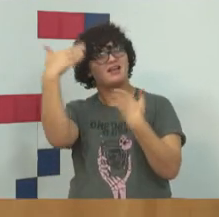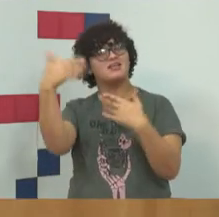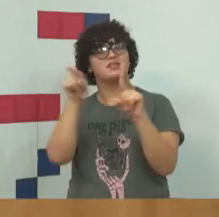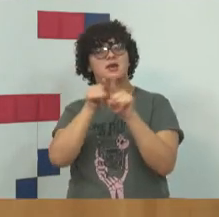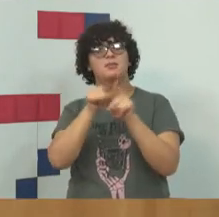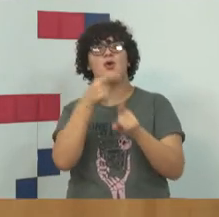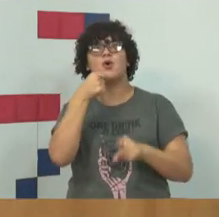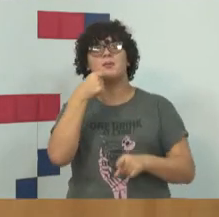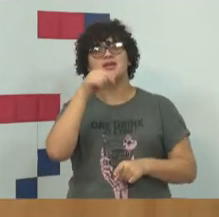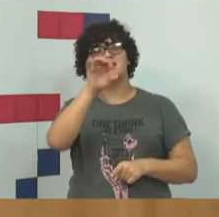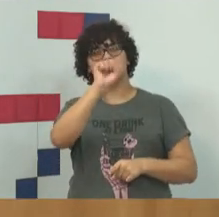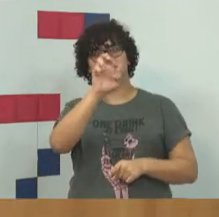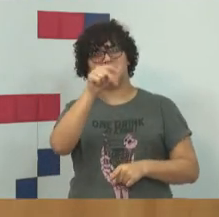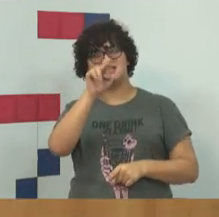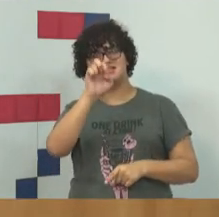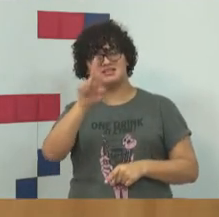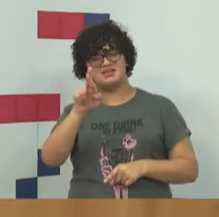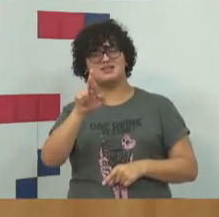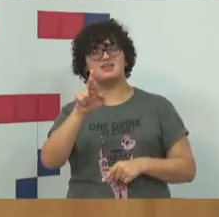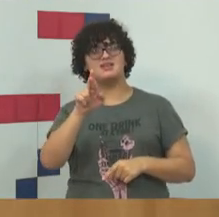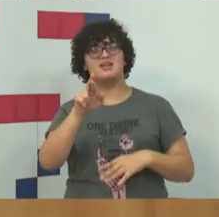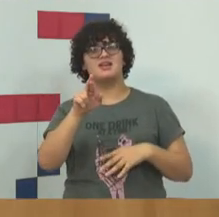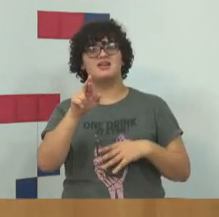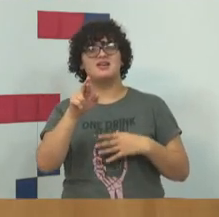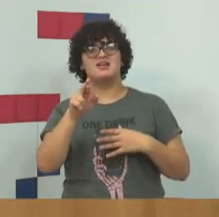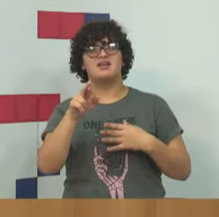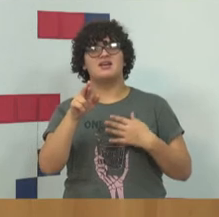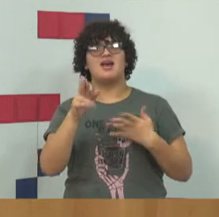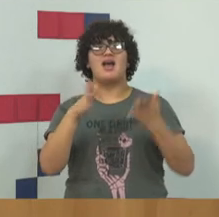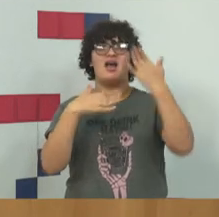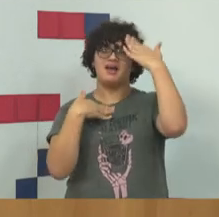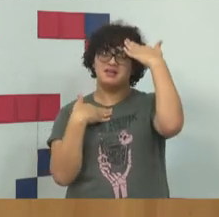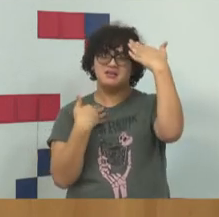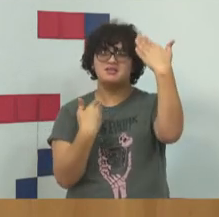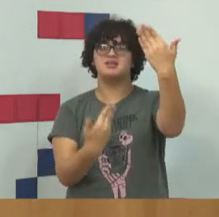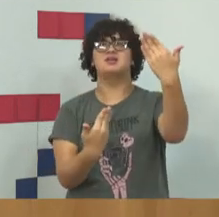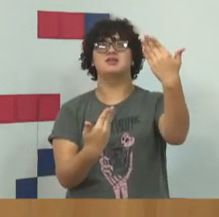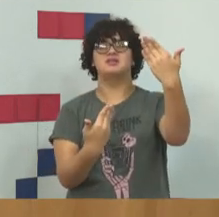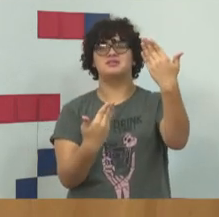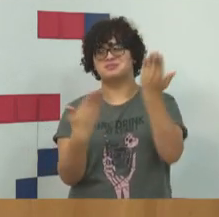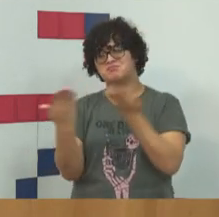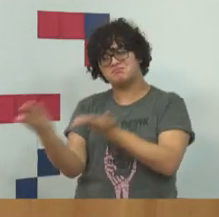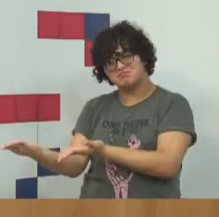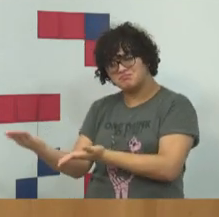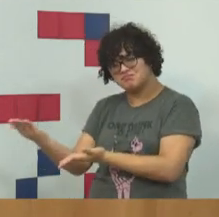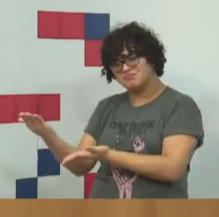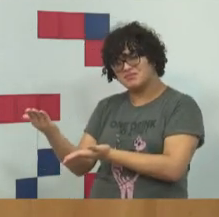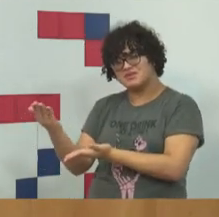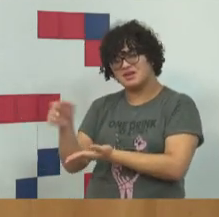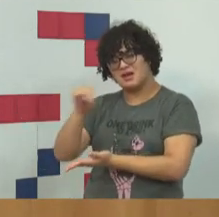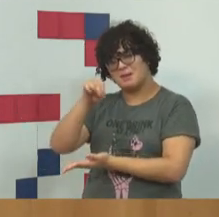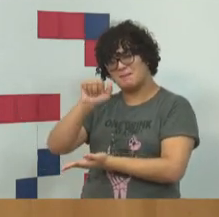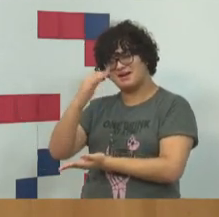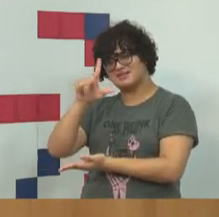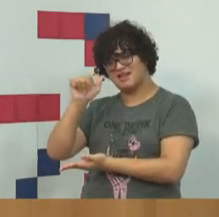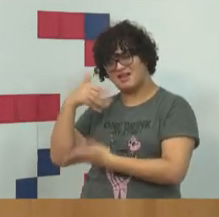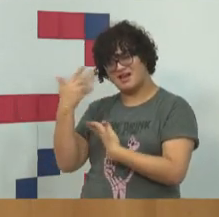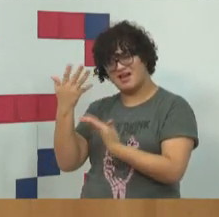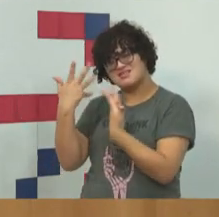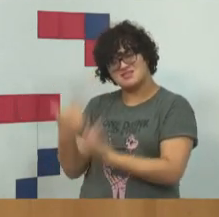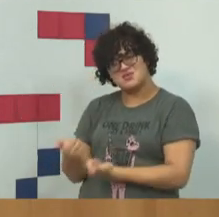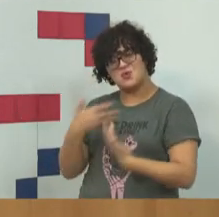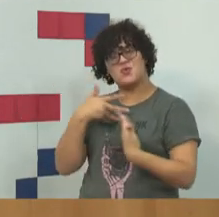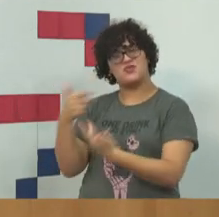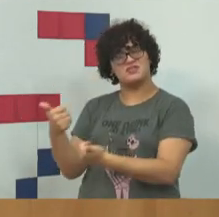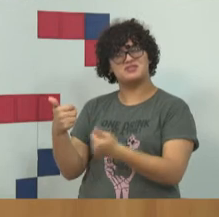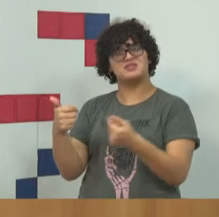Spencer, por ter aceito o convite. Agradecer à doutora Marcela, por ter aceito